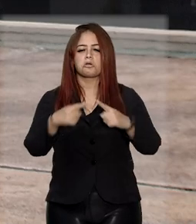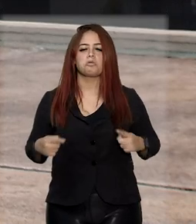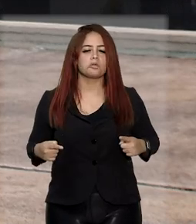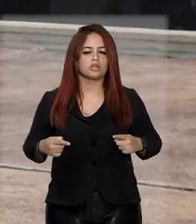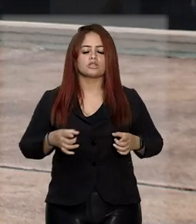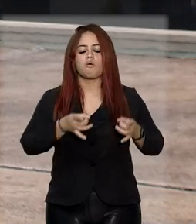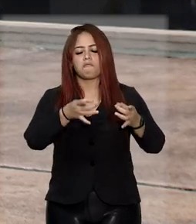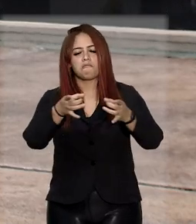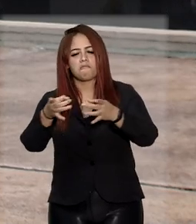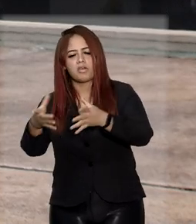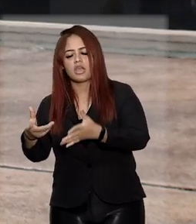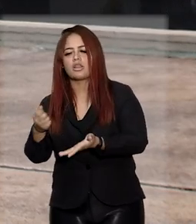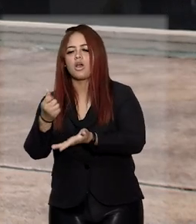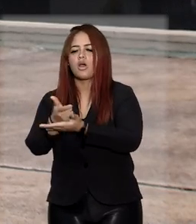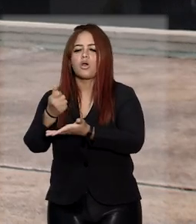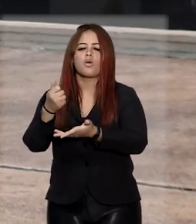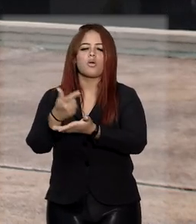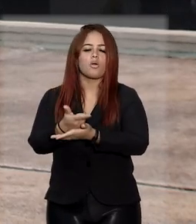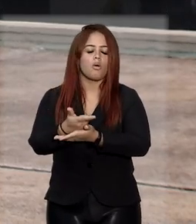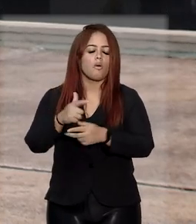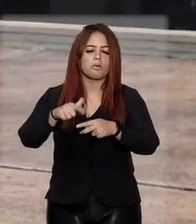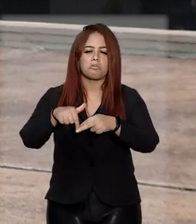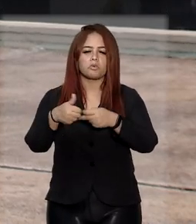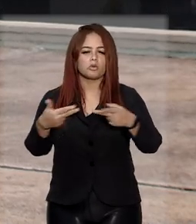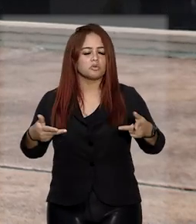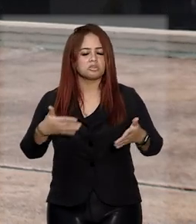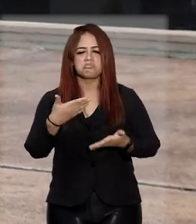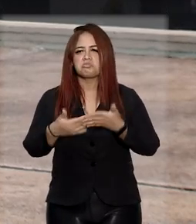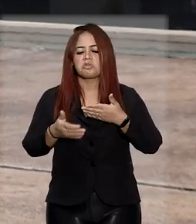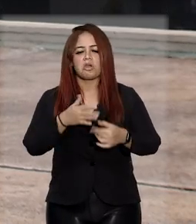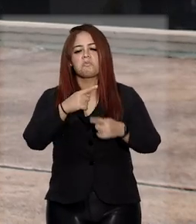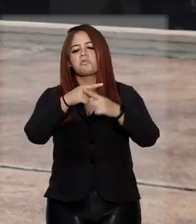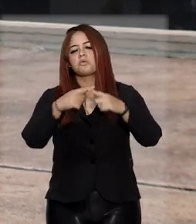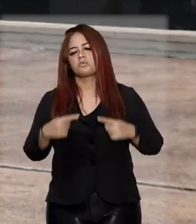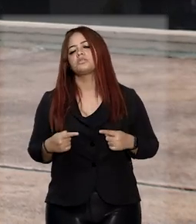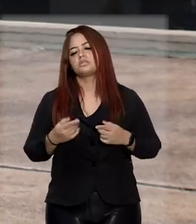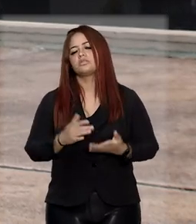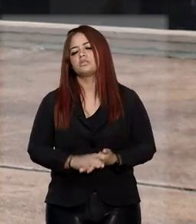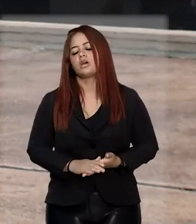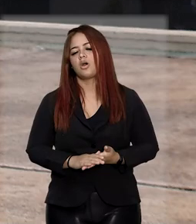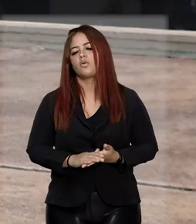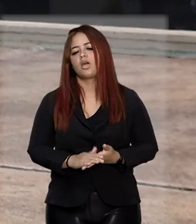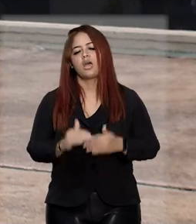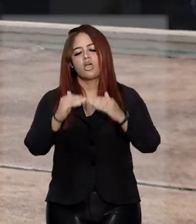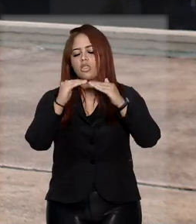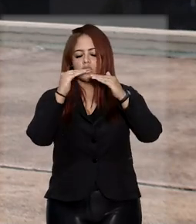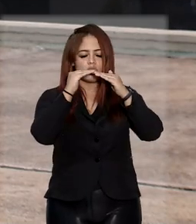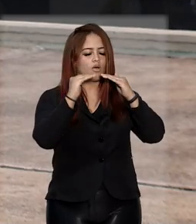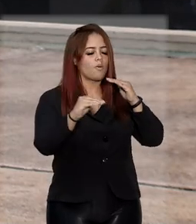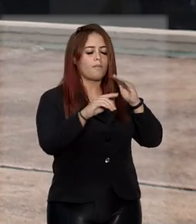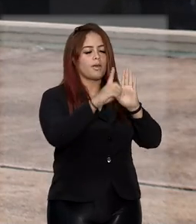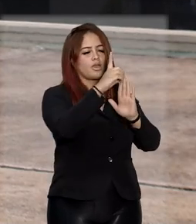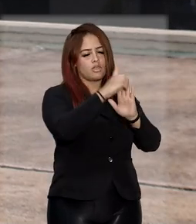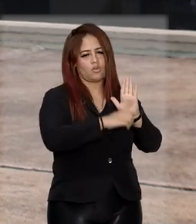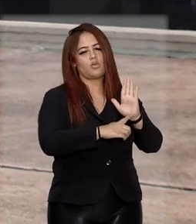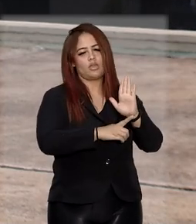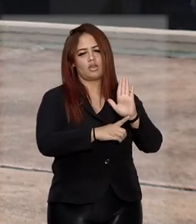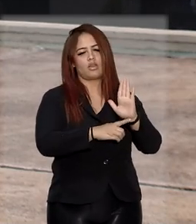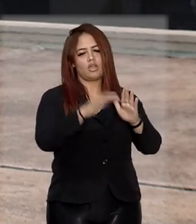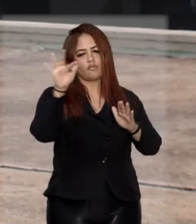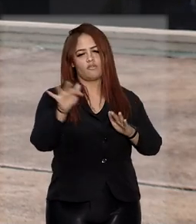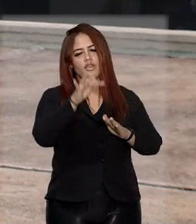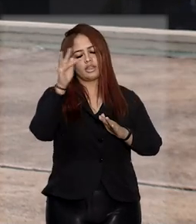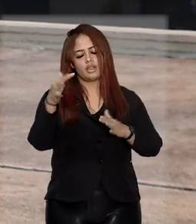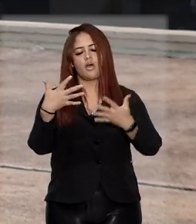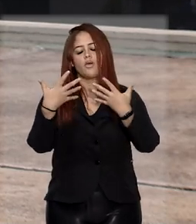dos produtos e qualquer proibição nesse sentido atenta contra decreto federal que autoriza a fabricação,